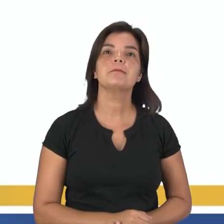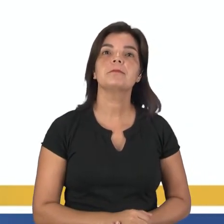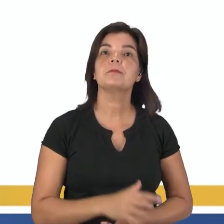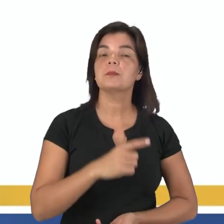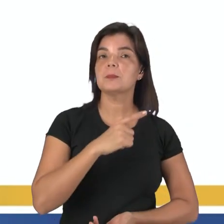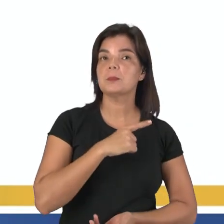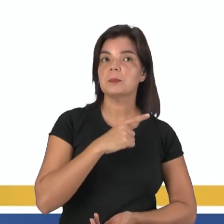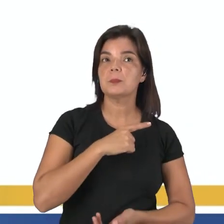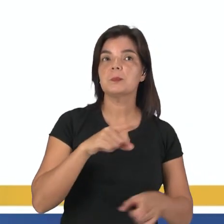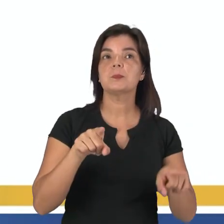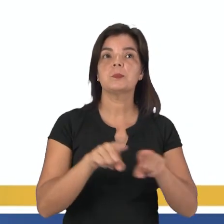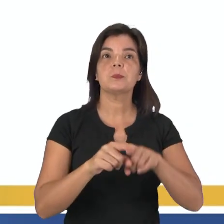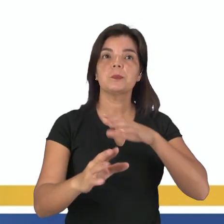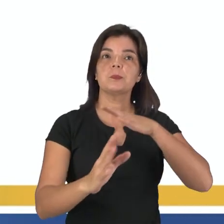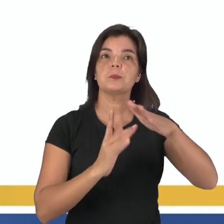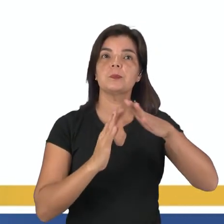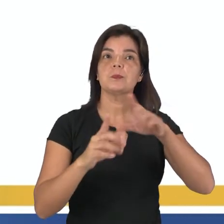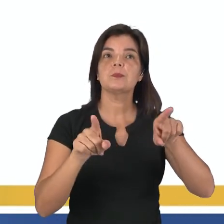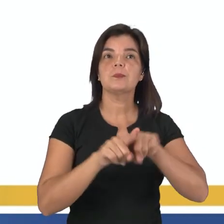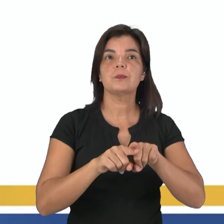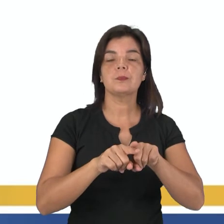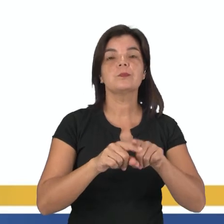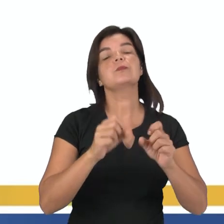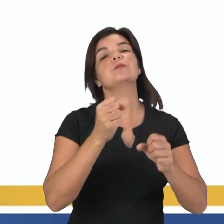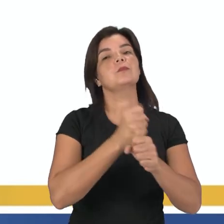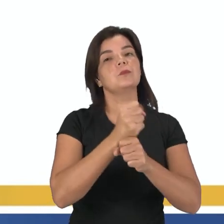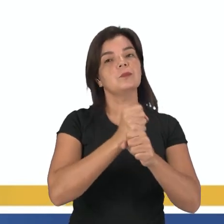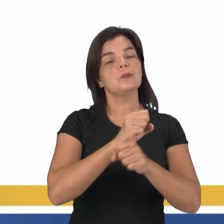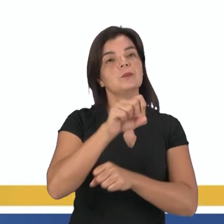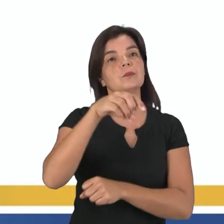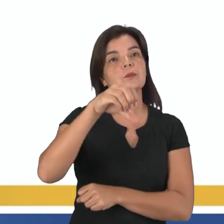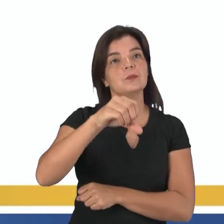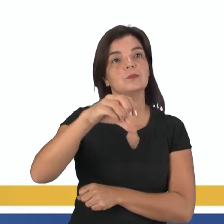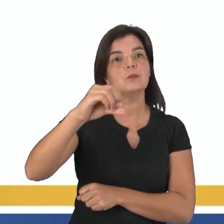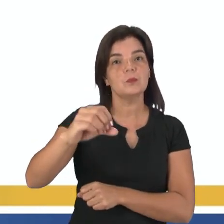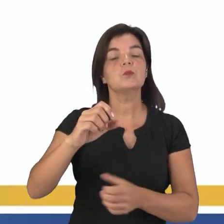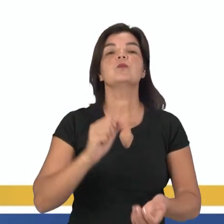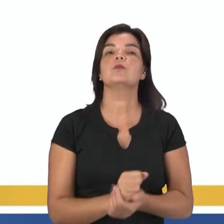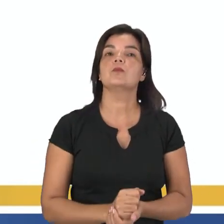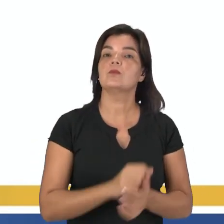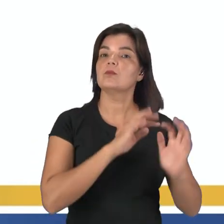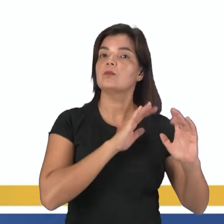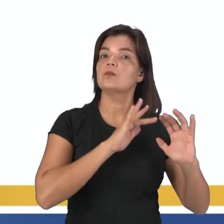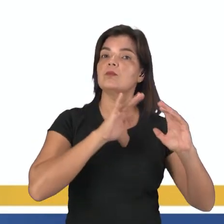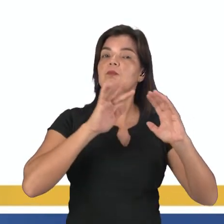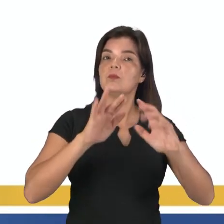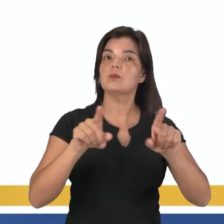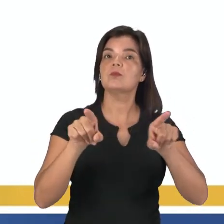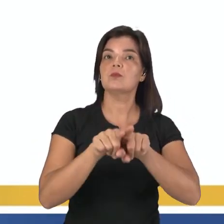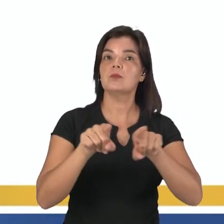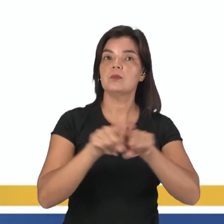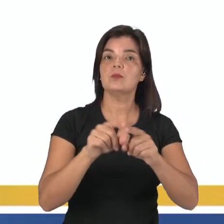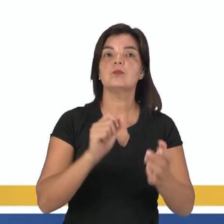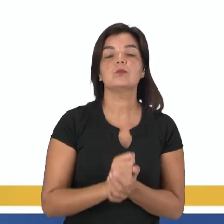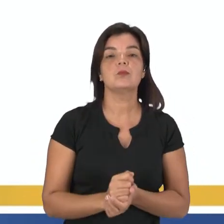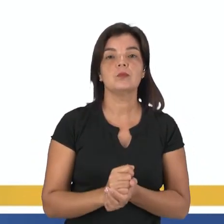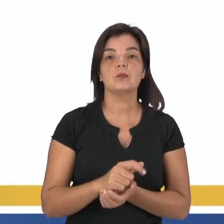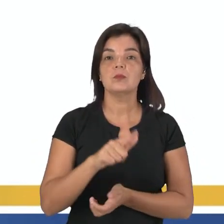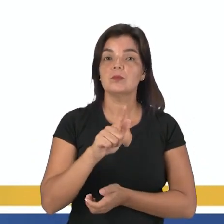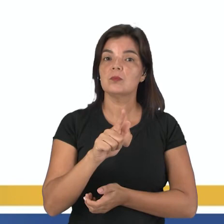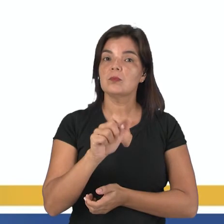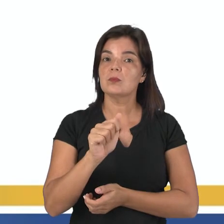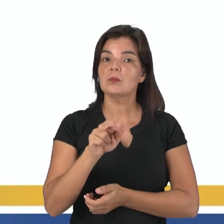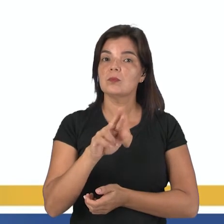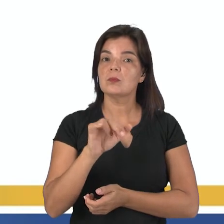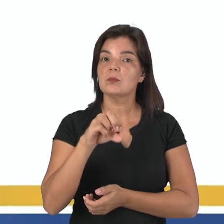temos os fluxos migratórios da década de 90. Um grande índice de migrantes se deslocou para as áreas de garimpo e para